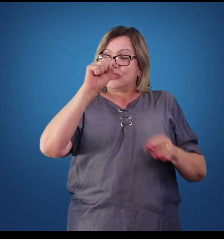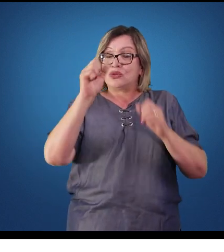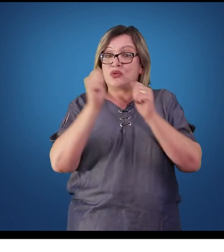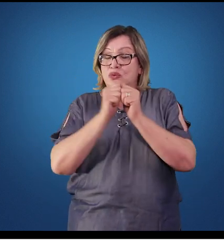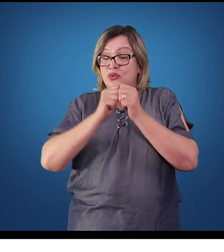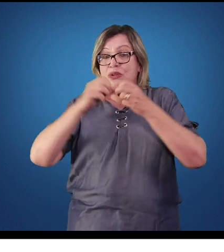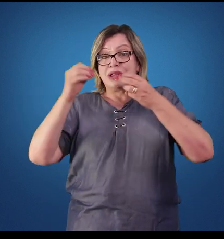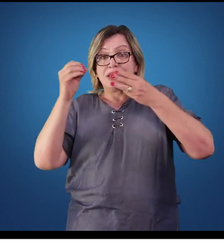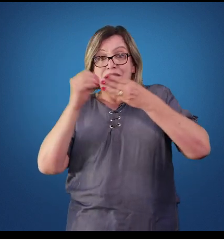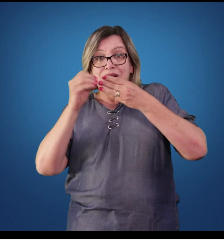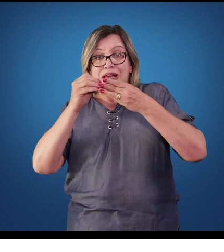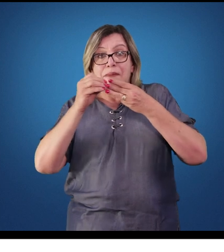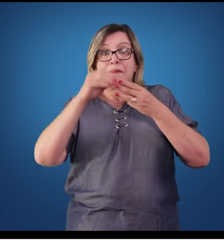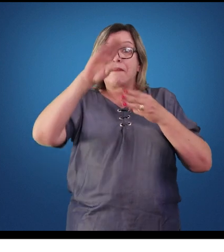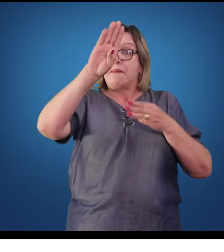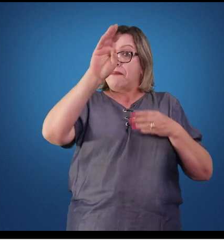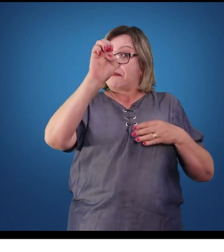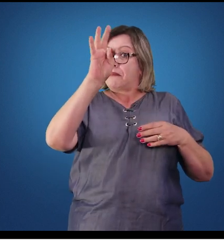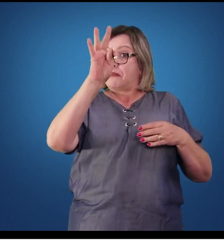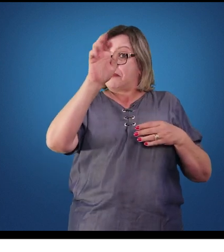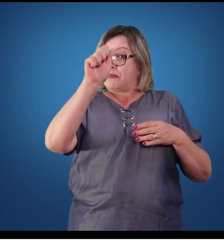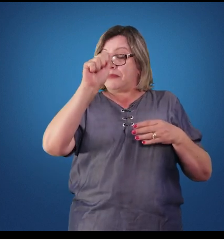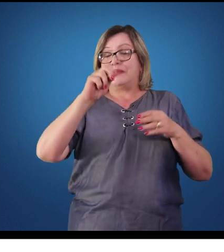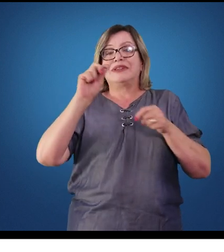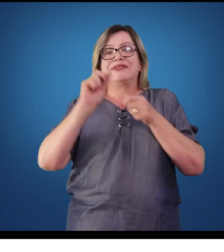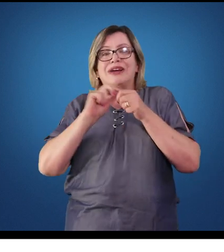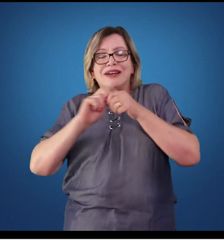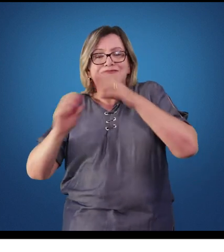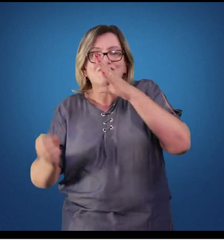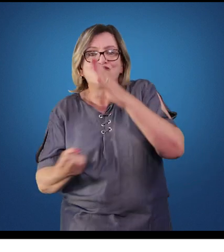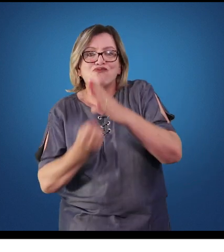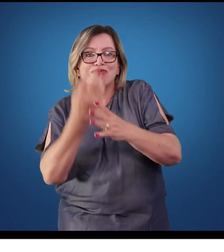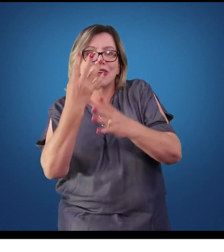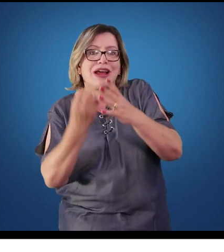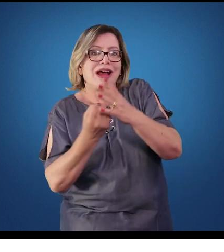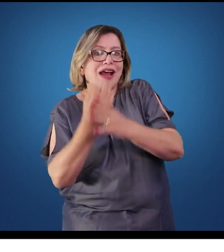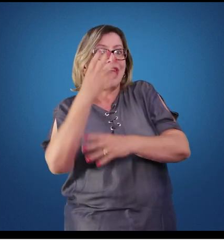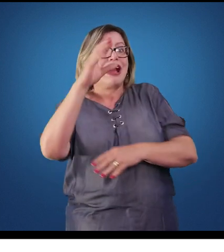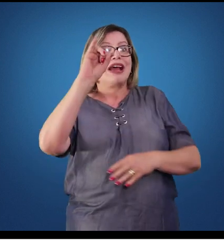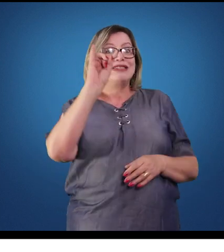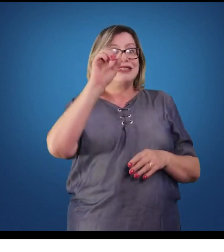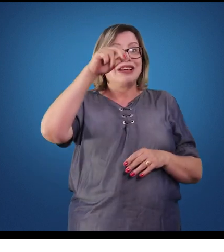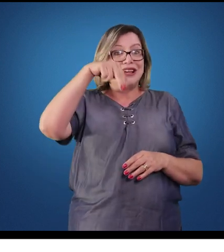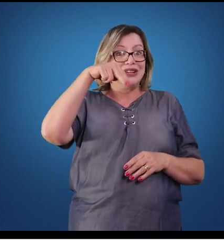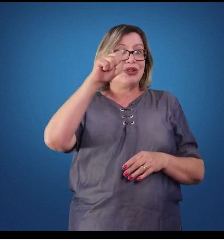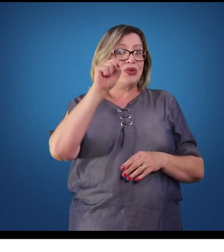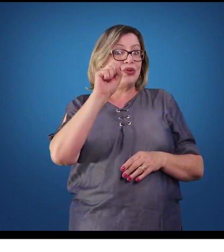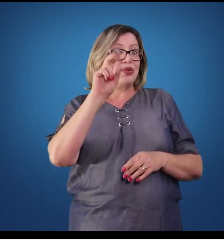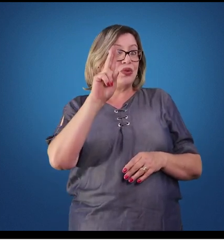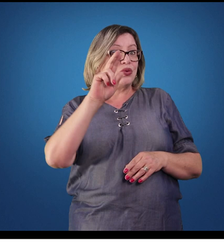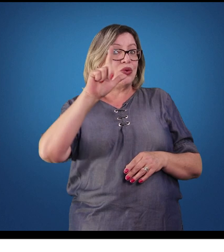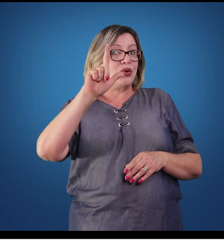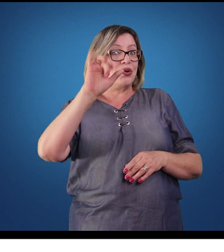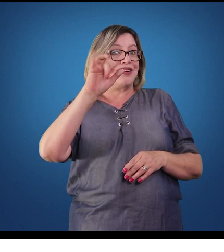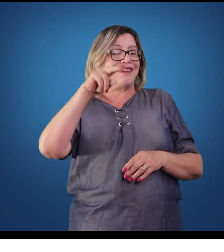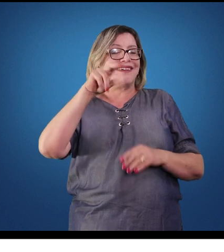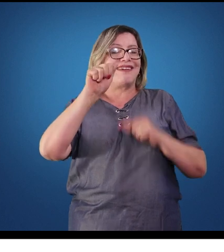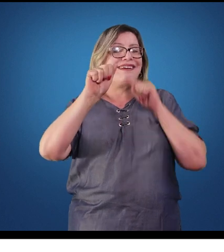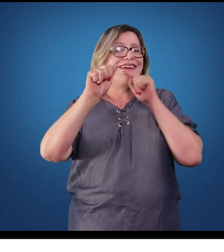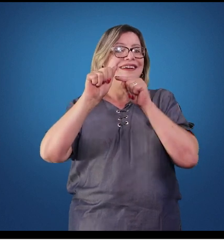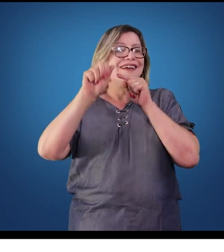chamado insulina, que tem um efeito contrário ao glucagon. Ou seja, ela é responsável pela retirada